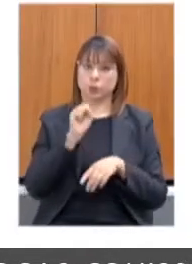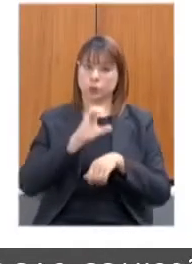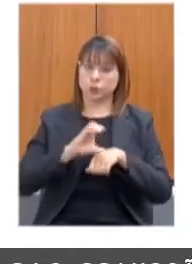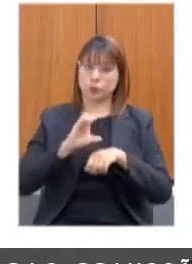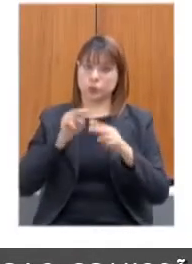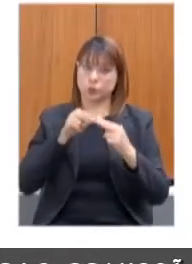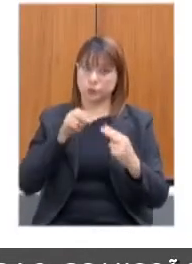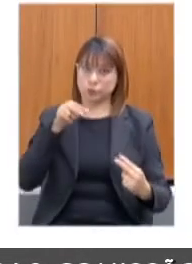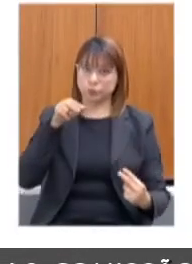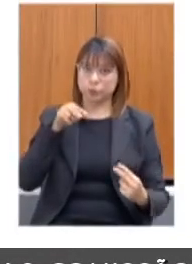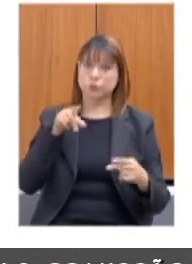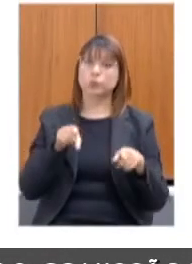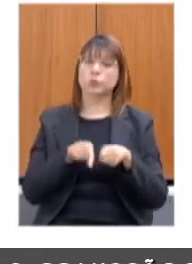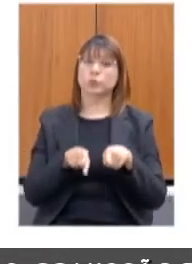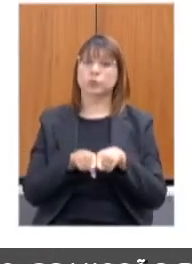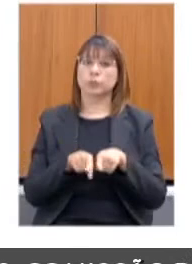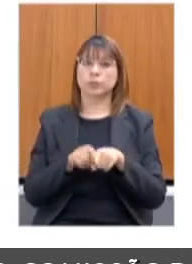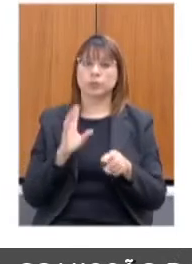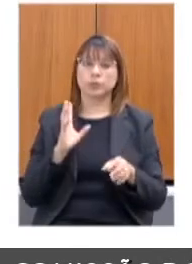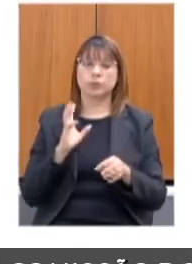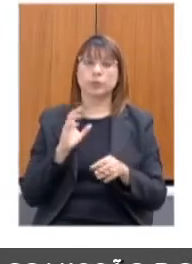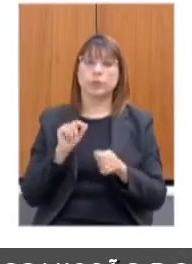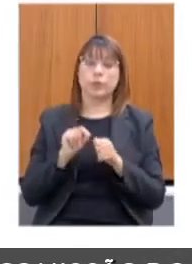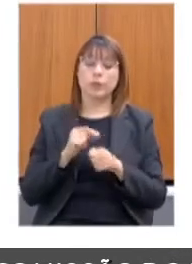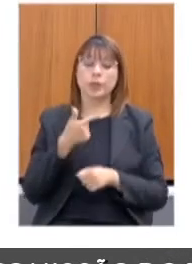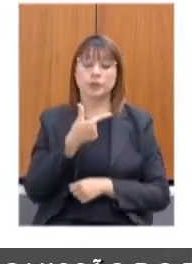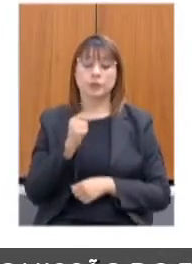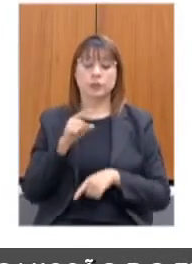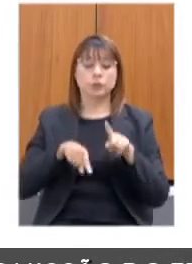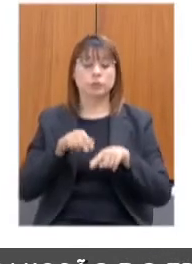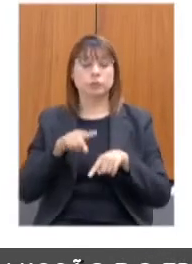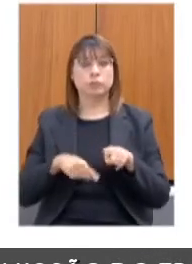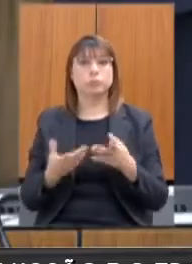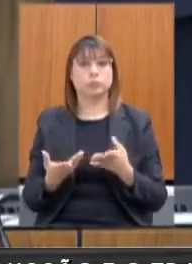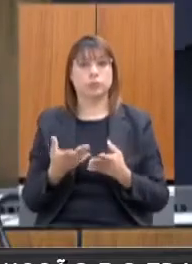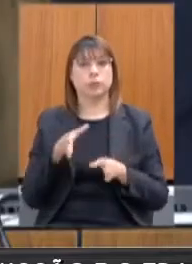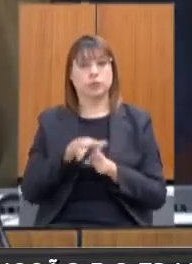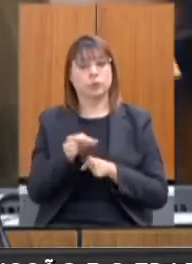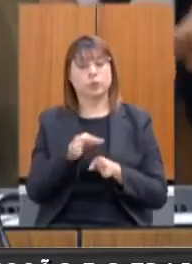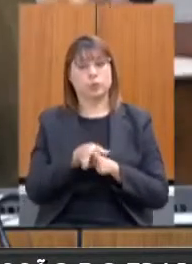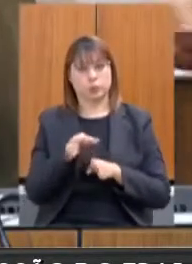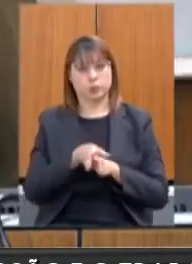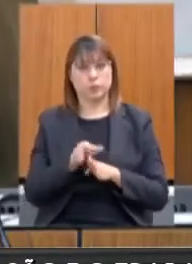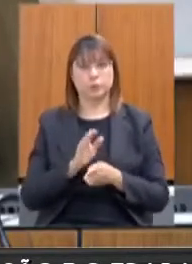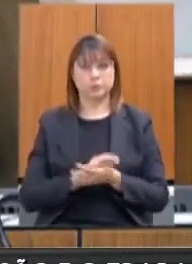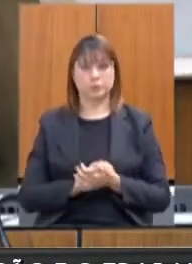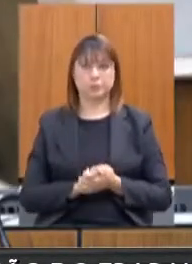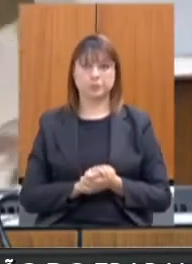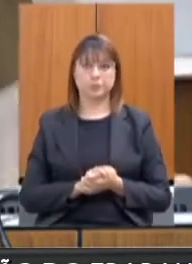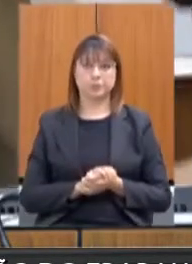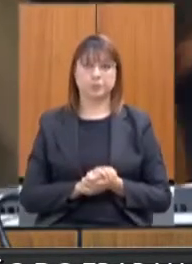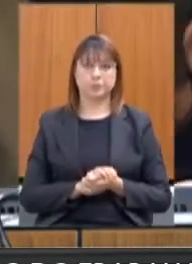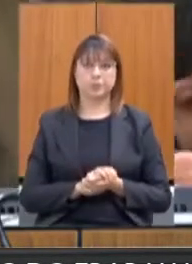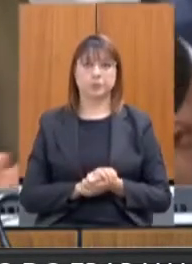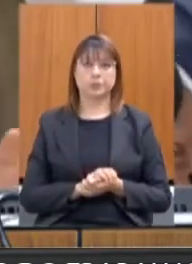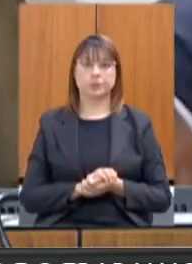à distância, e também produzimos 20 materiais de orientação técnica. Por favor.